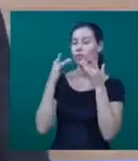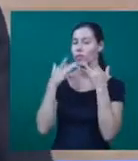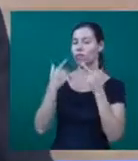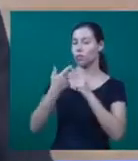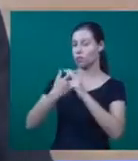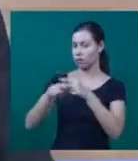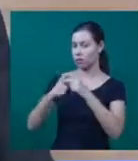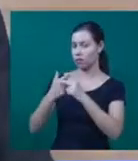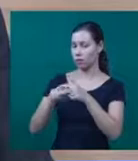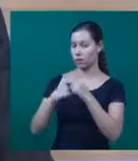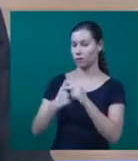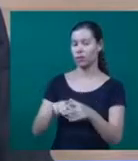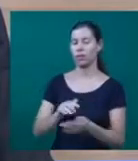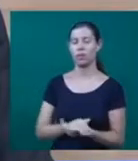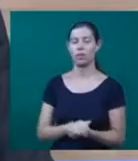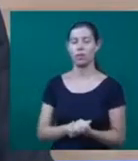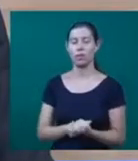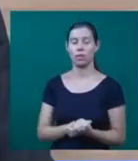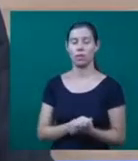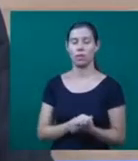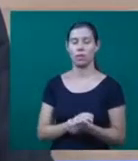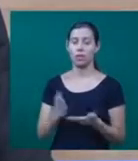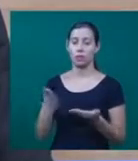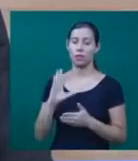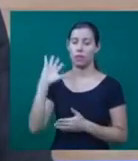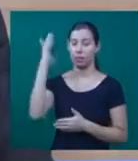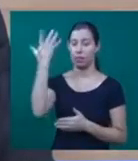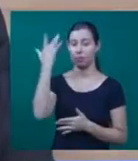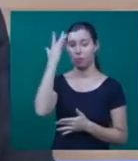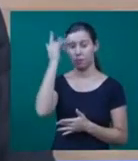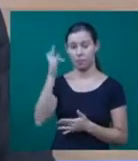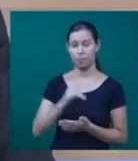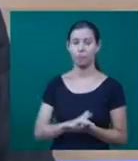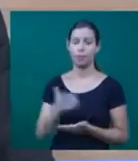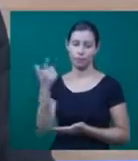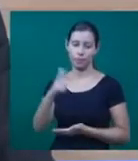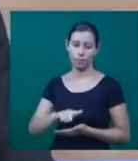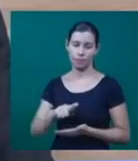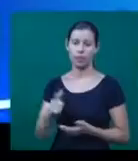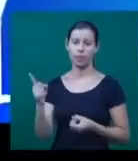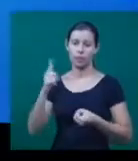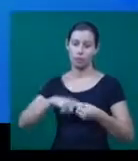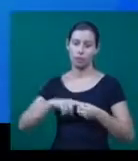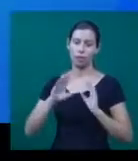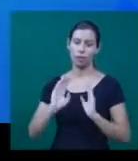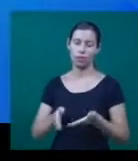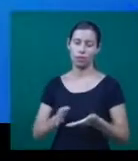projeto já está em fase de licitação. Tem também a previsão do tempo para amanhã e muito mais. O TV Notícias volta já.